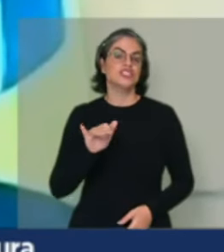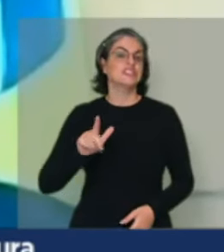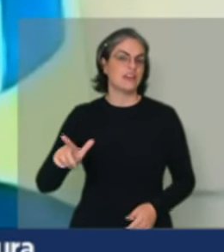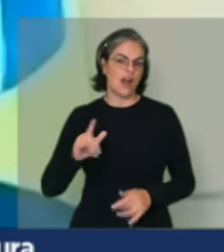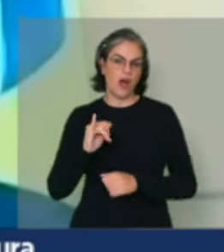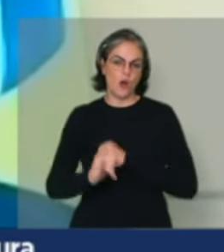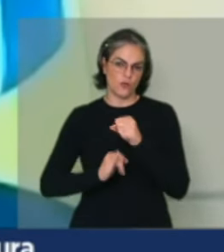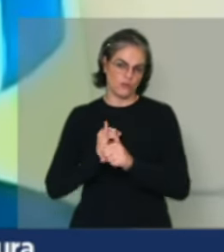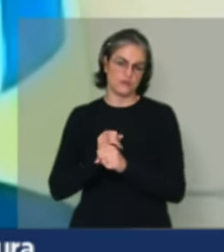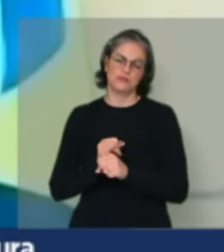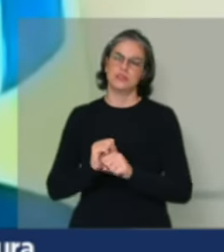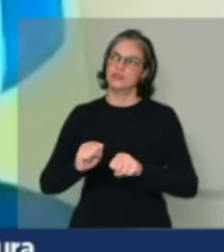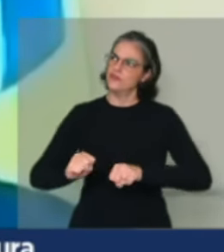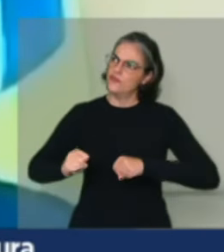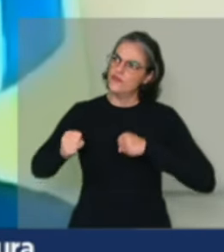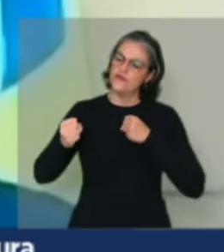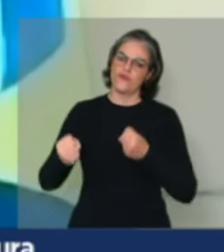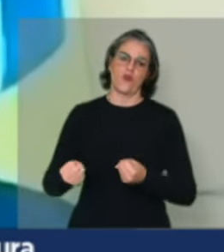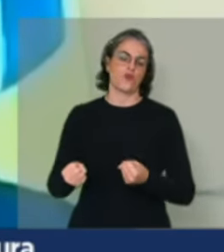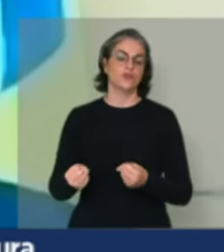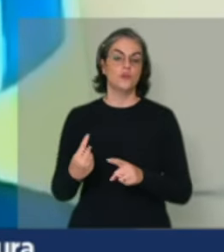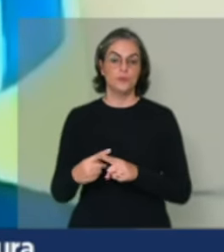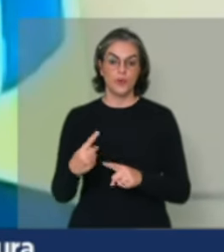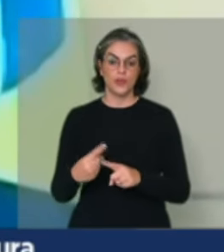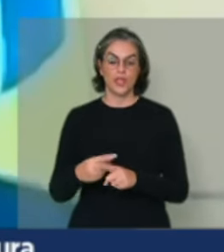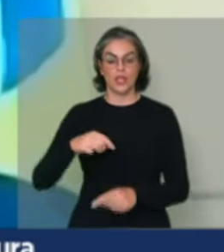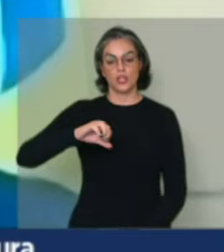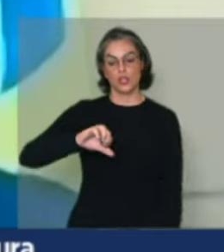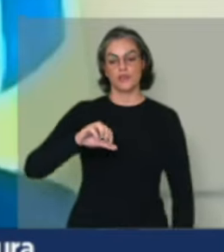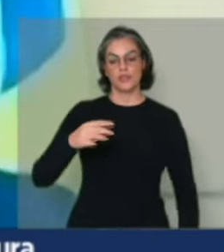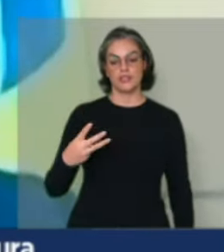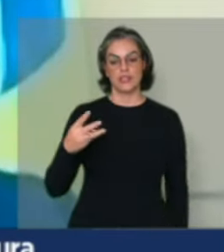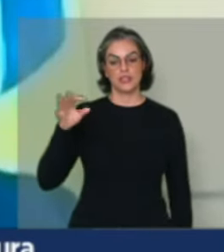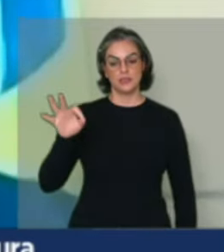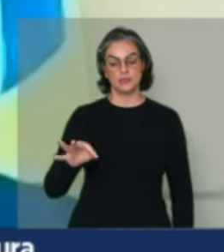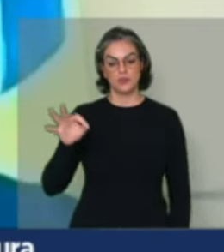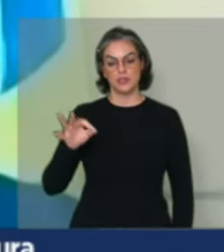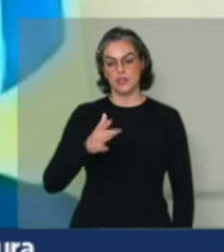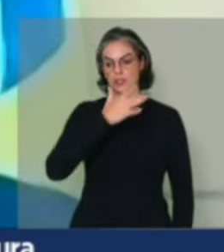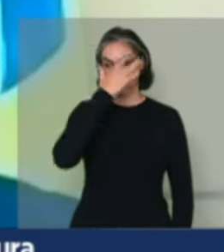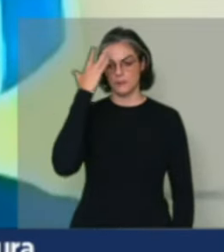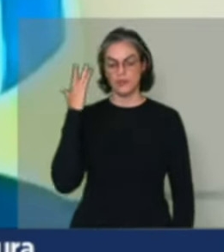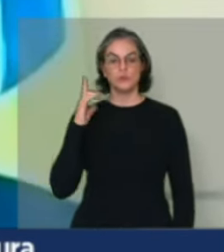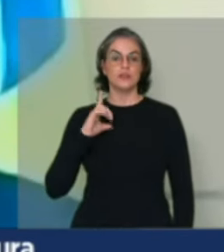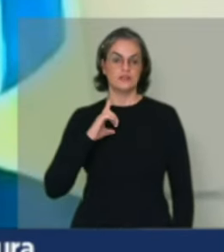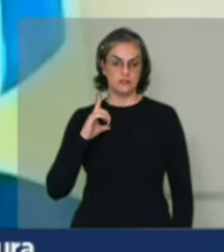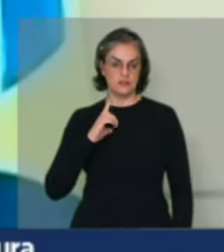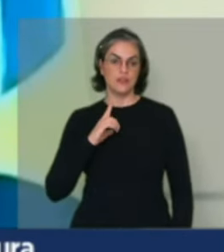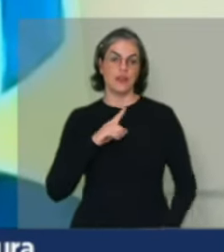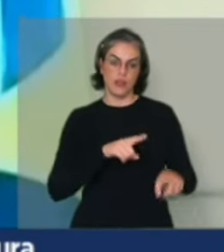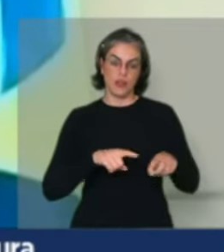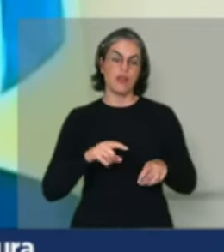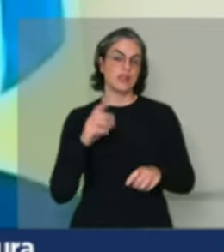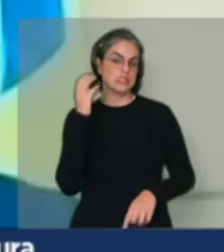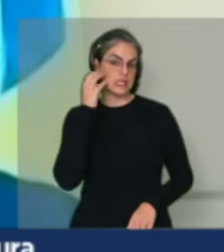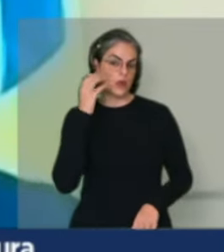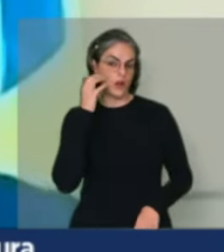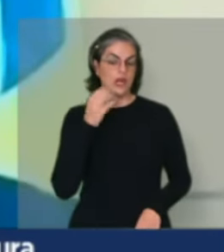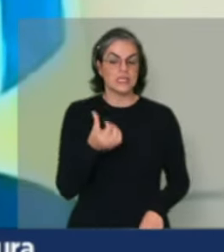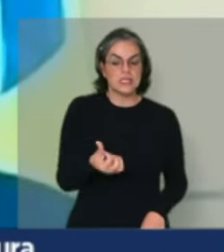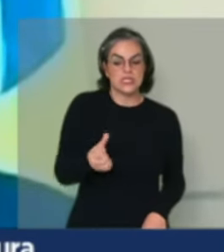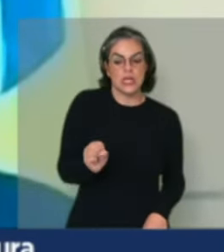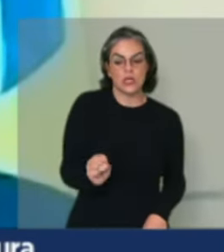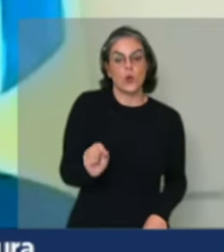enorme. Nós temos 93% dos agricultores familiares que têm celular e 68% deles têm